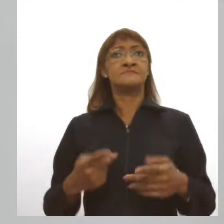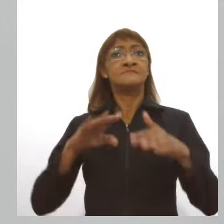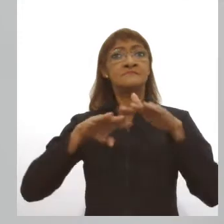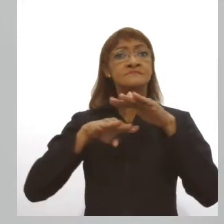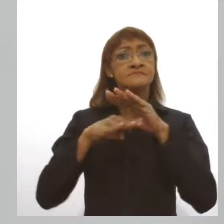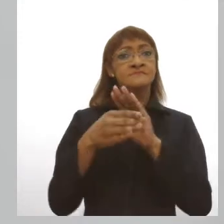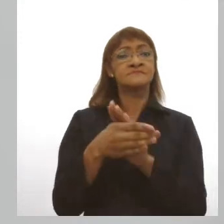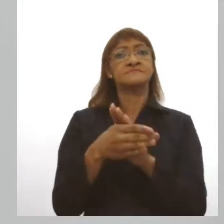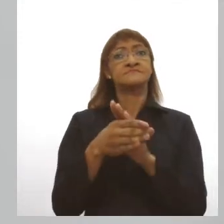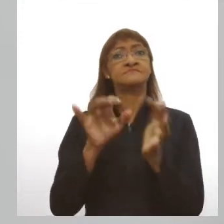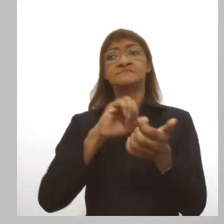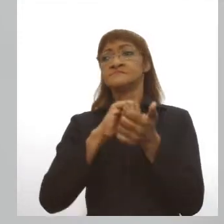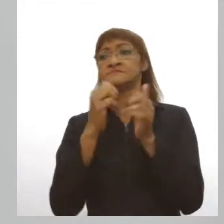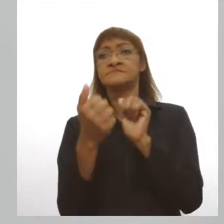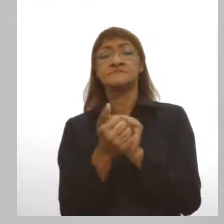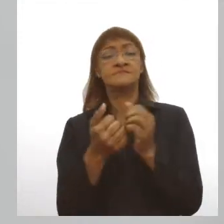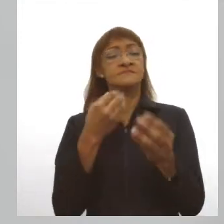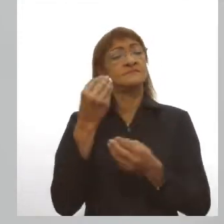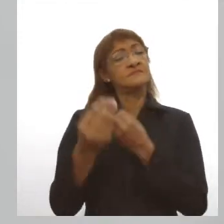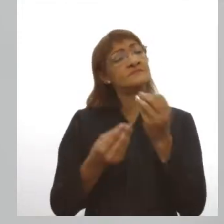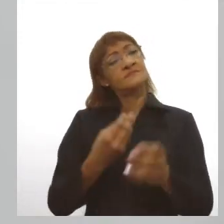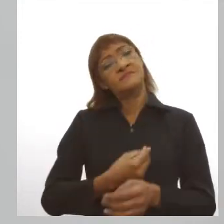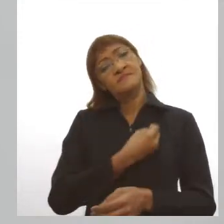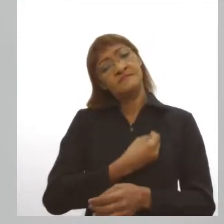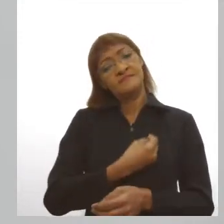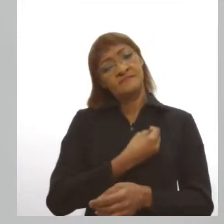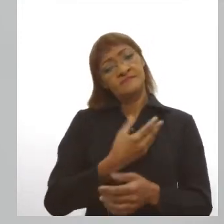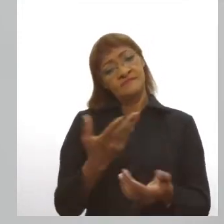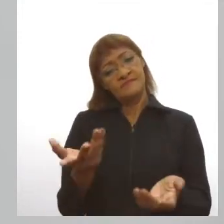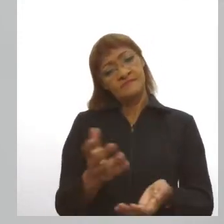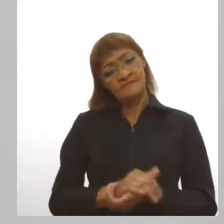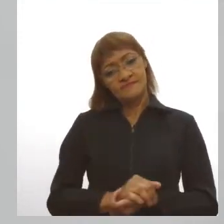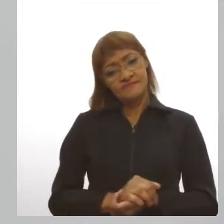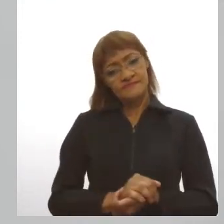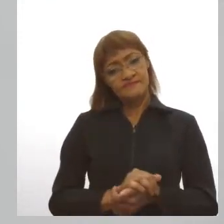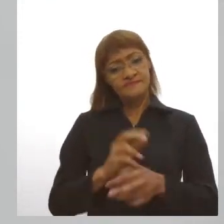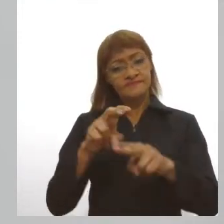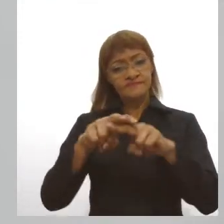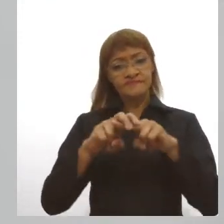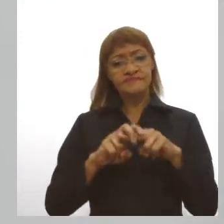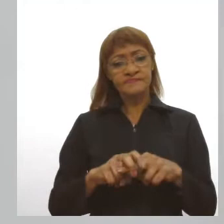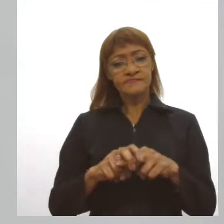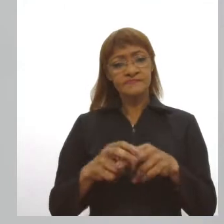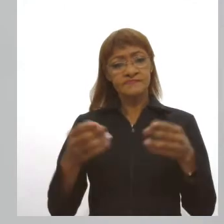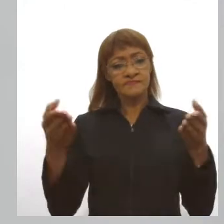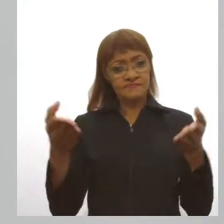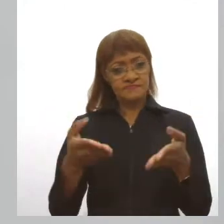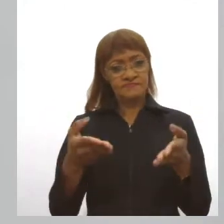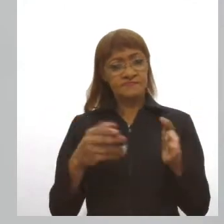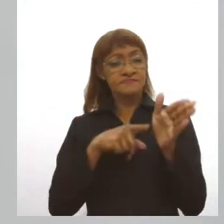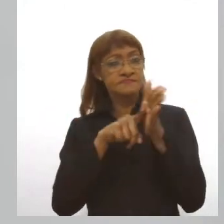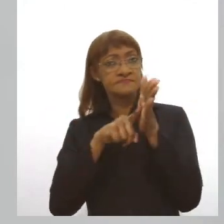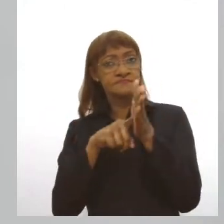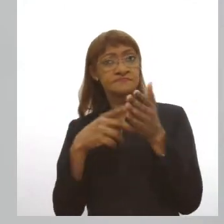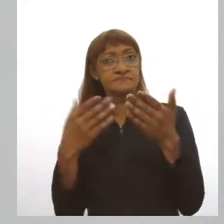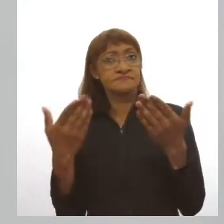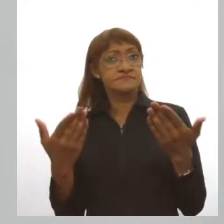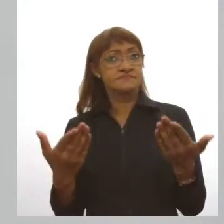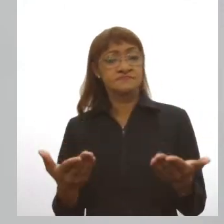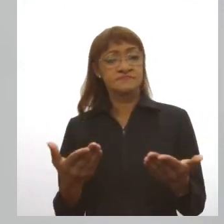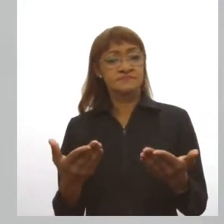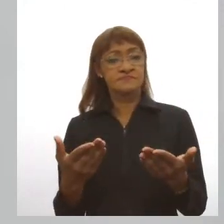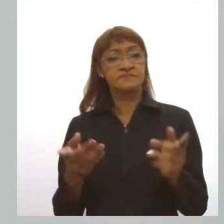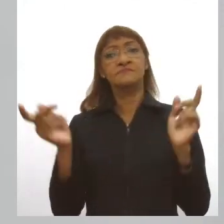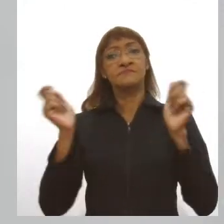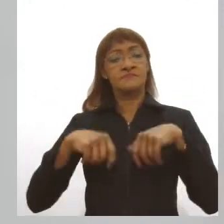e situações sociais. Então, com base nessas questões teóricas, né, filosóficas, é possível,